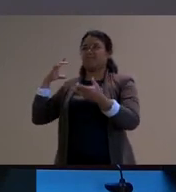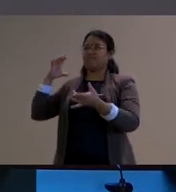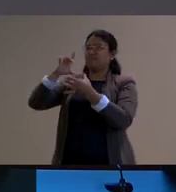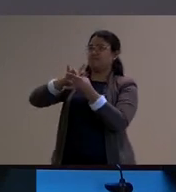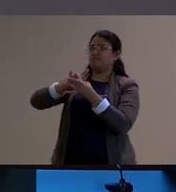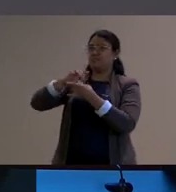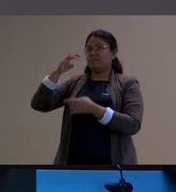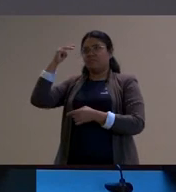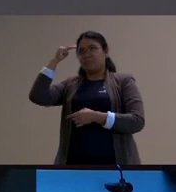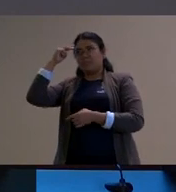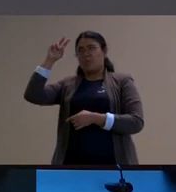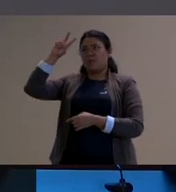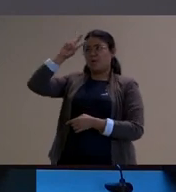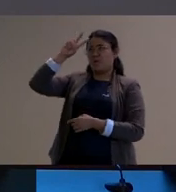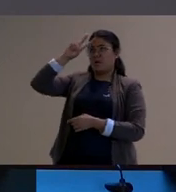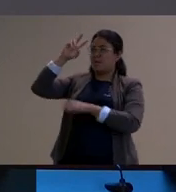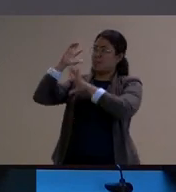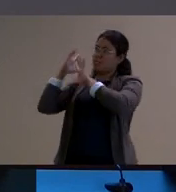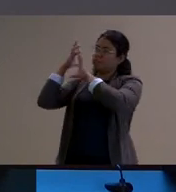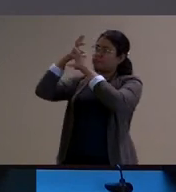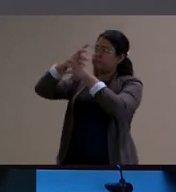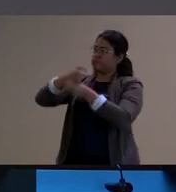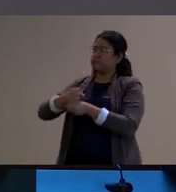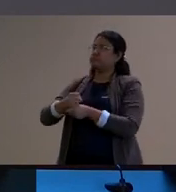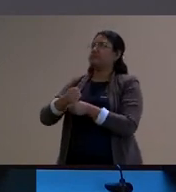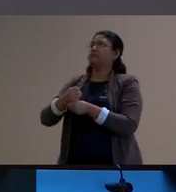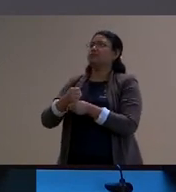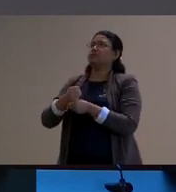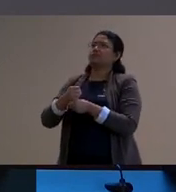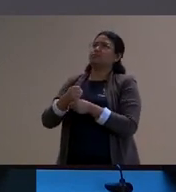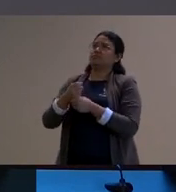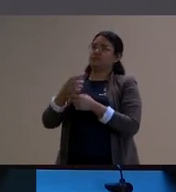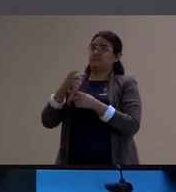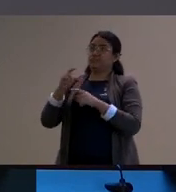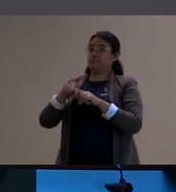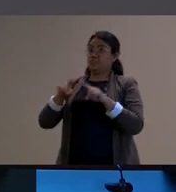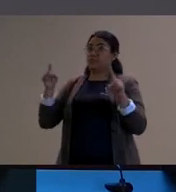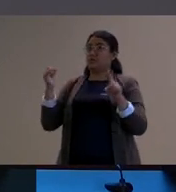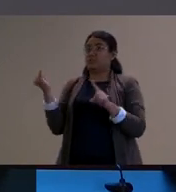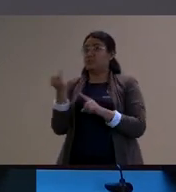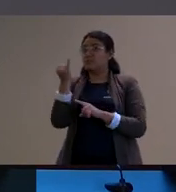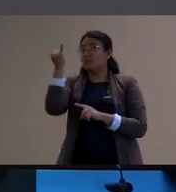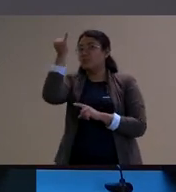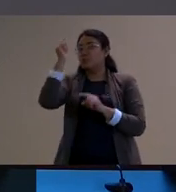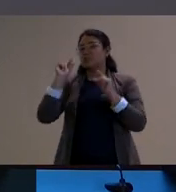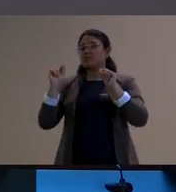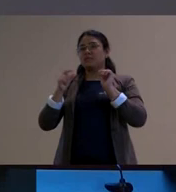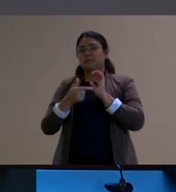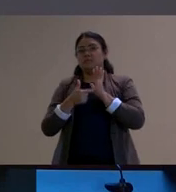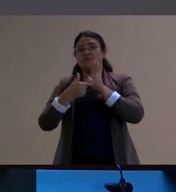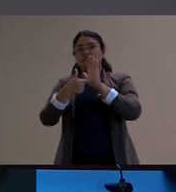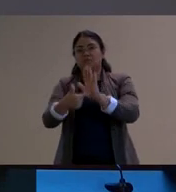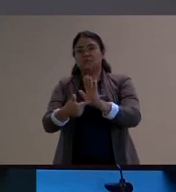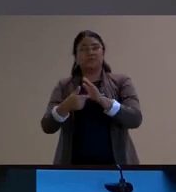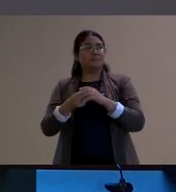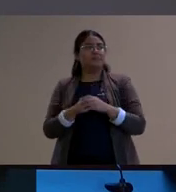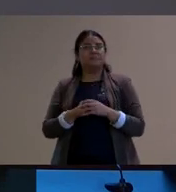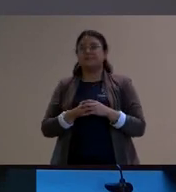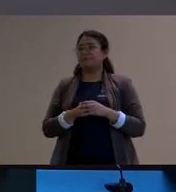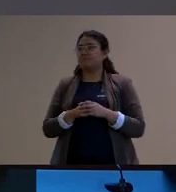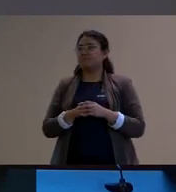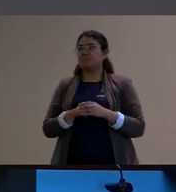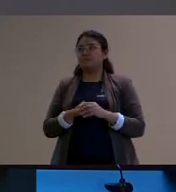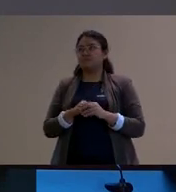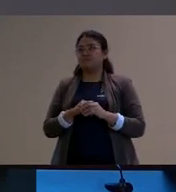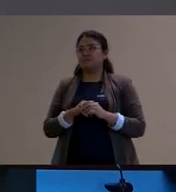memórias da infância quando a gente está lendo mas o que é mais importante destacar é que quando ele